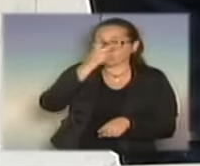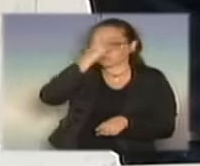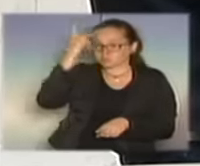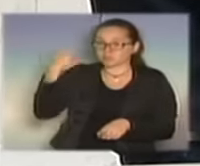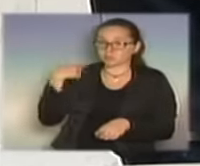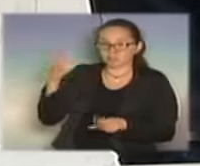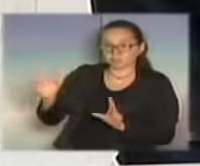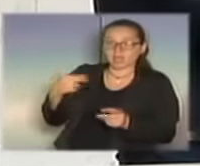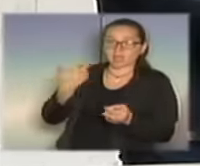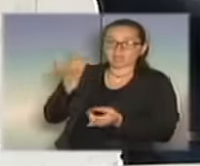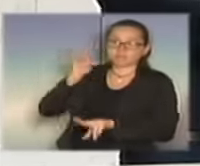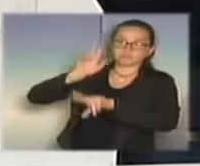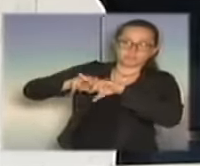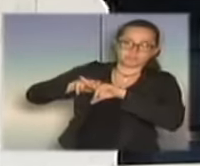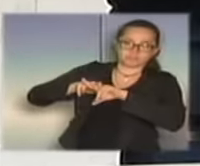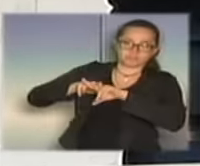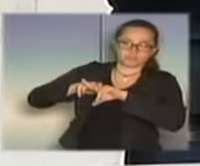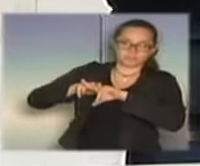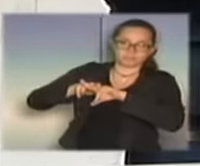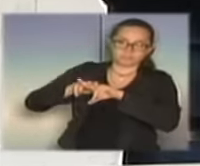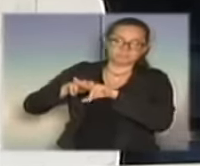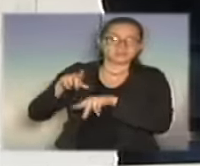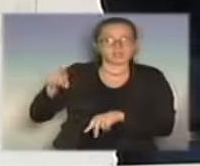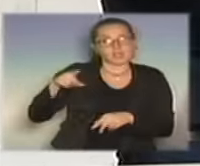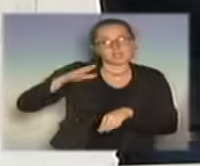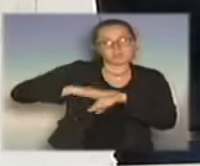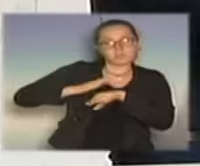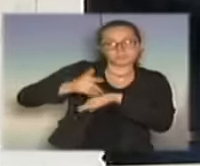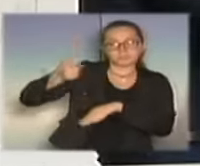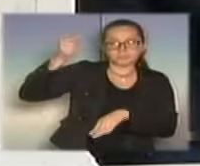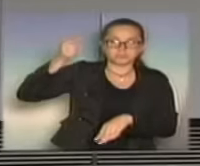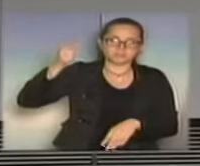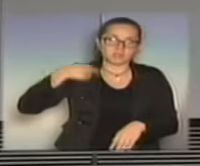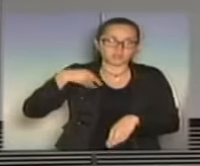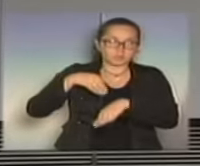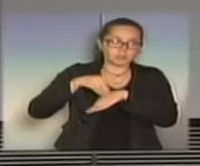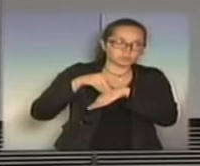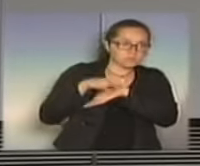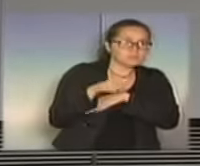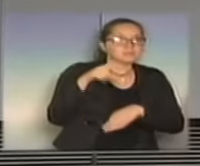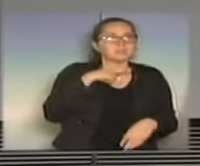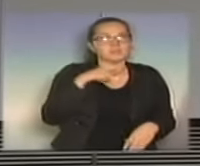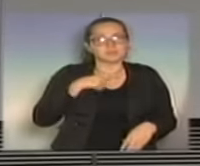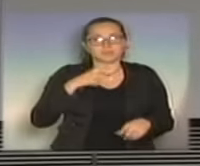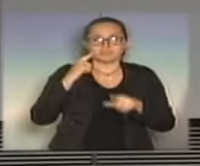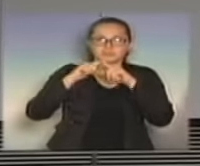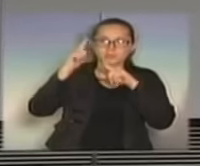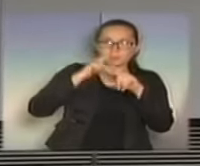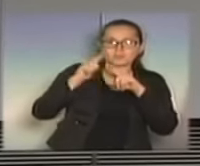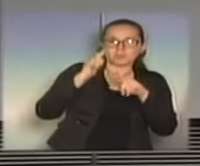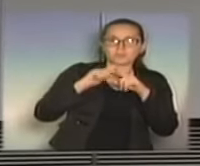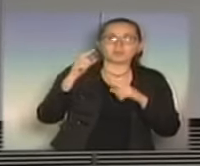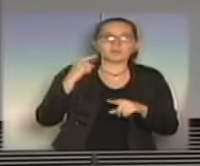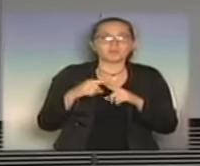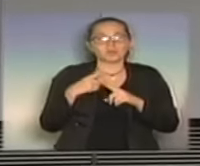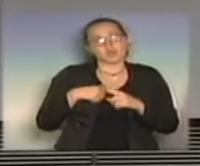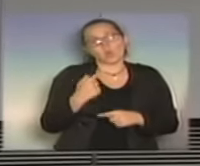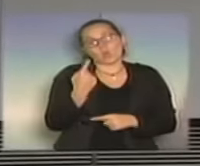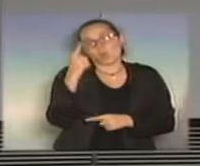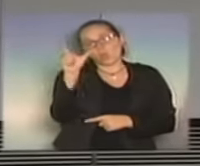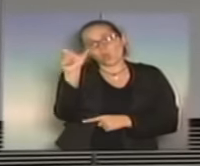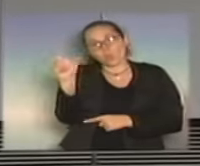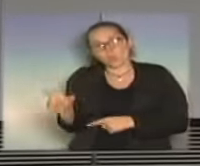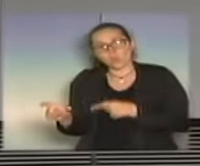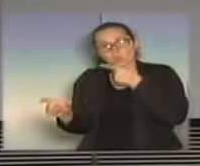preso, um dos suspeitos como autor do homicídio. Então, é uma notícia que traz grande consternação, porque é mais um homem das